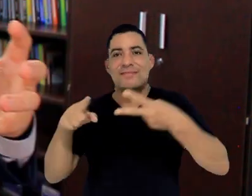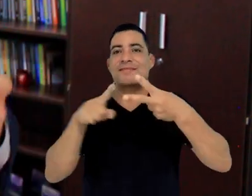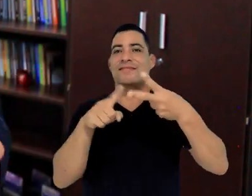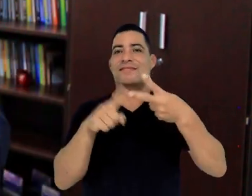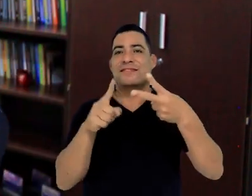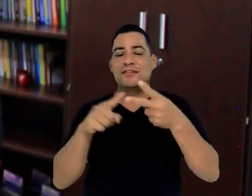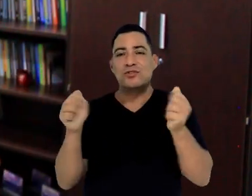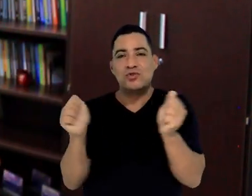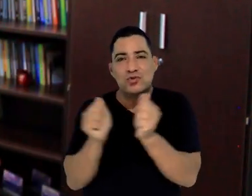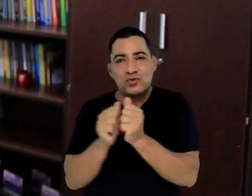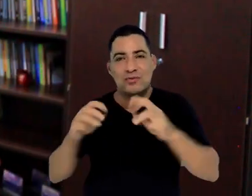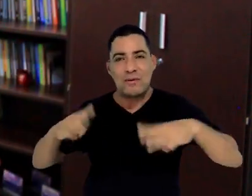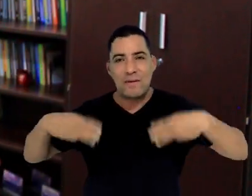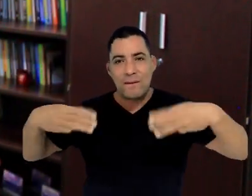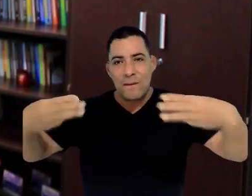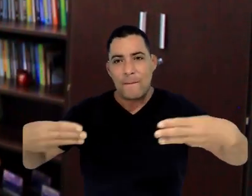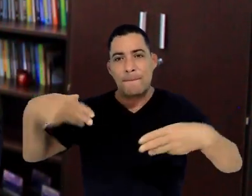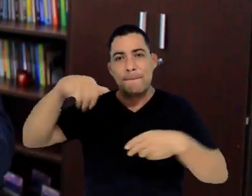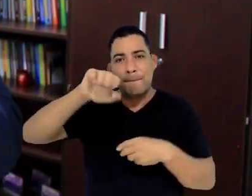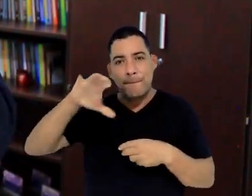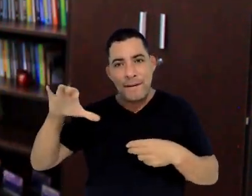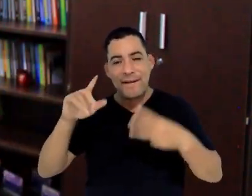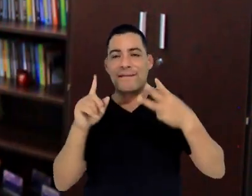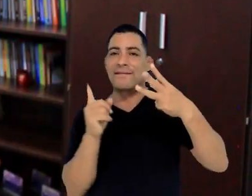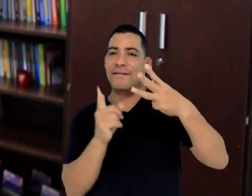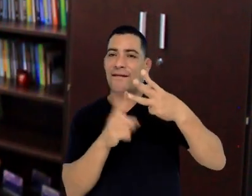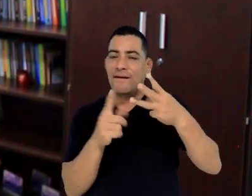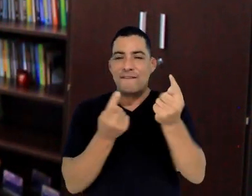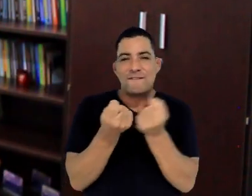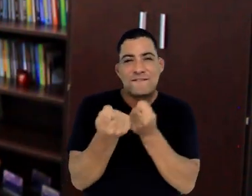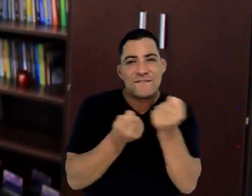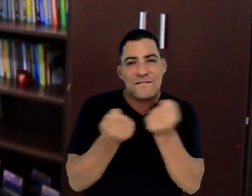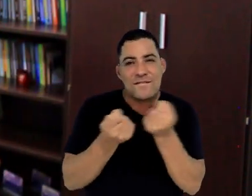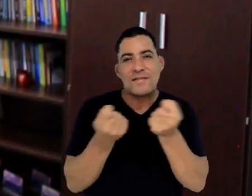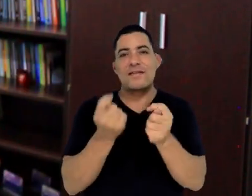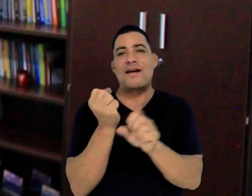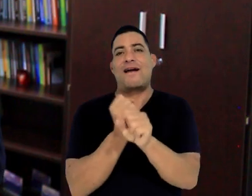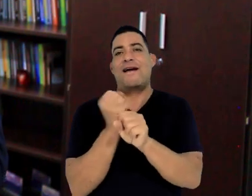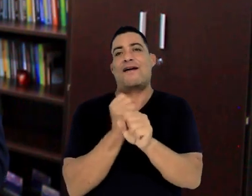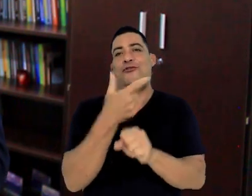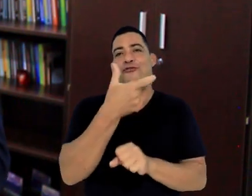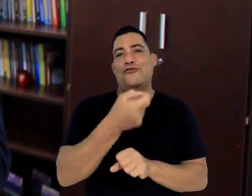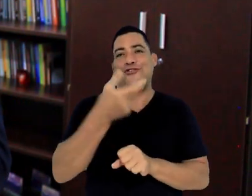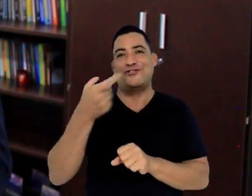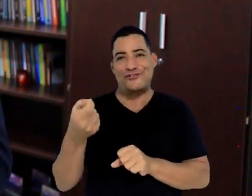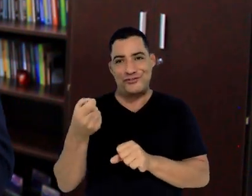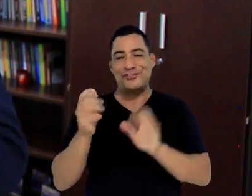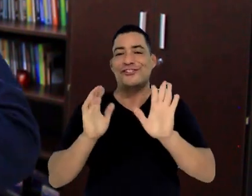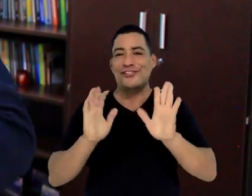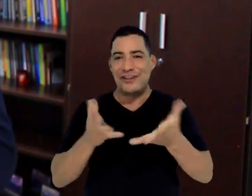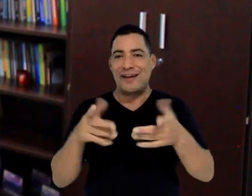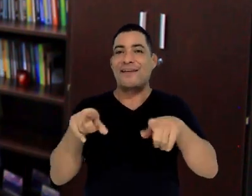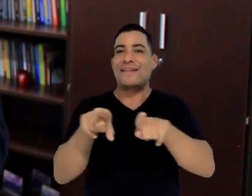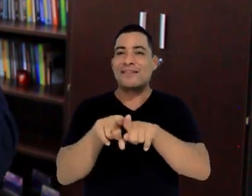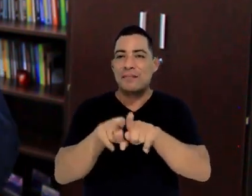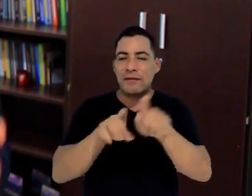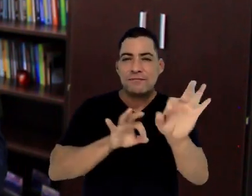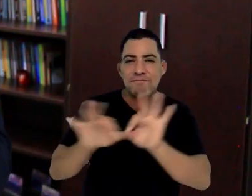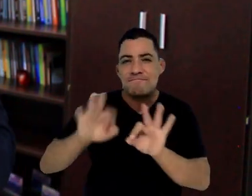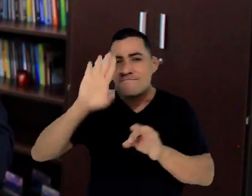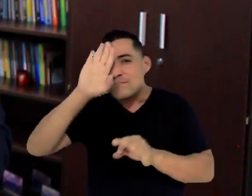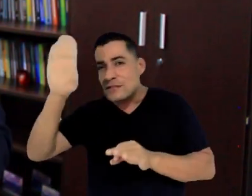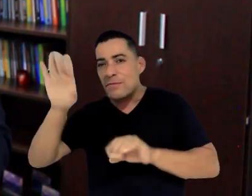recursos extra-assamentários junto ao MEC e da economia interna realizada durante o ano de 2020, além da